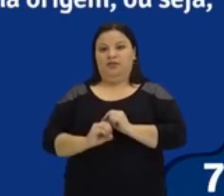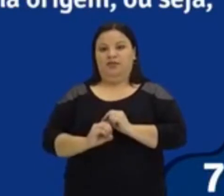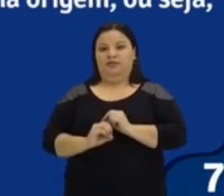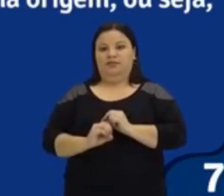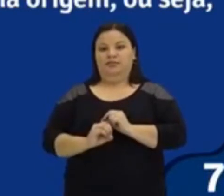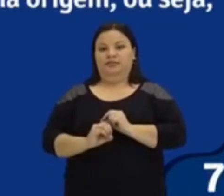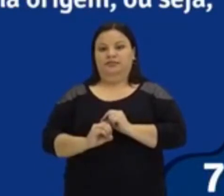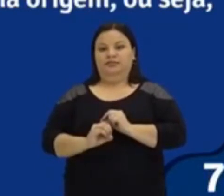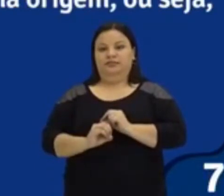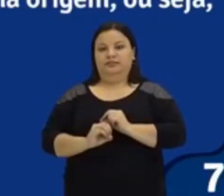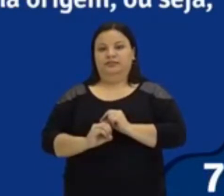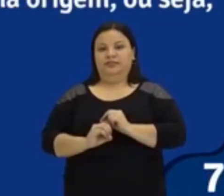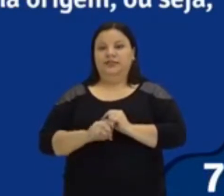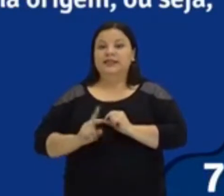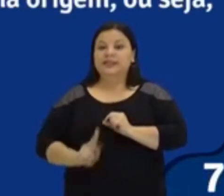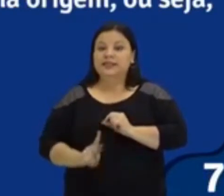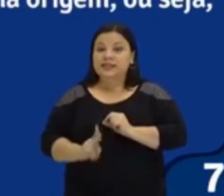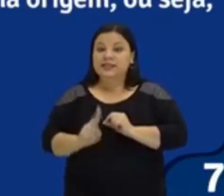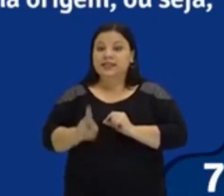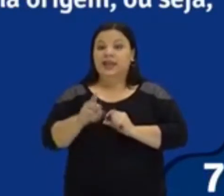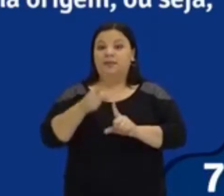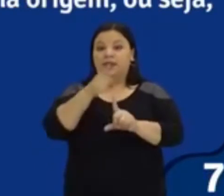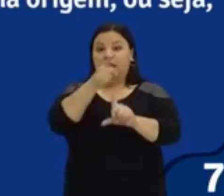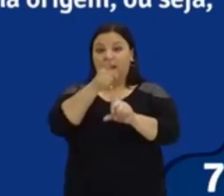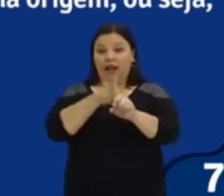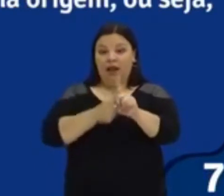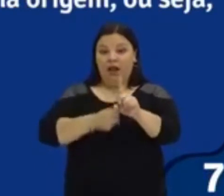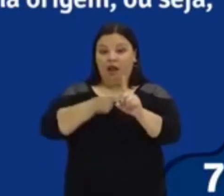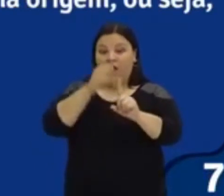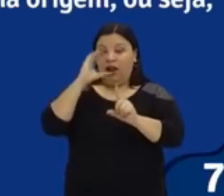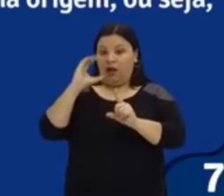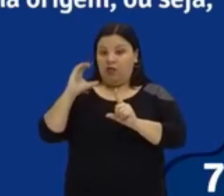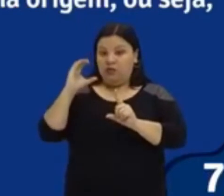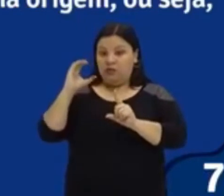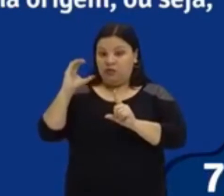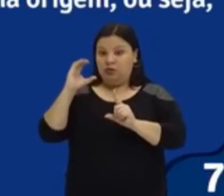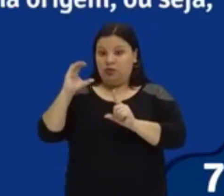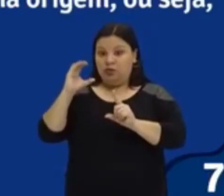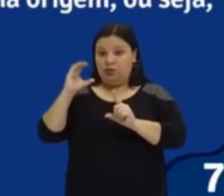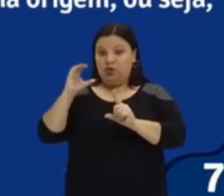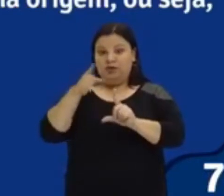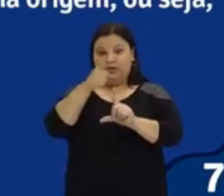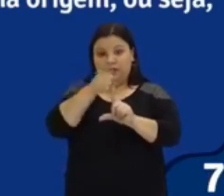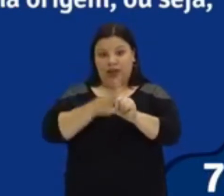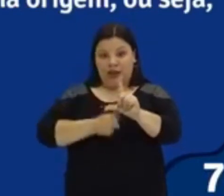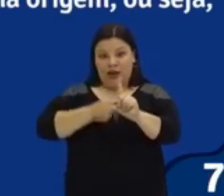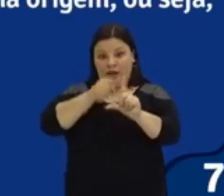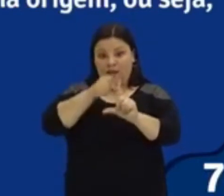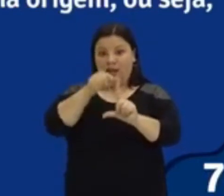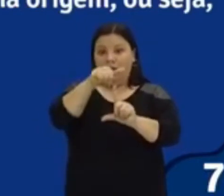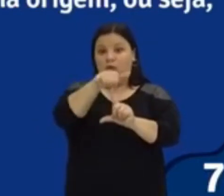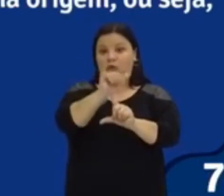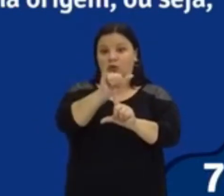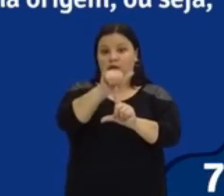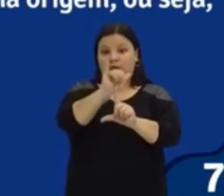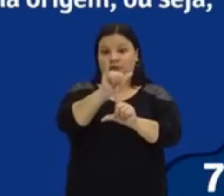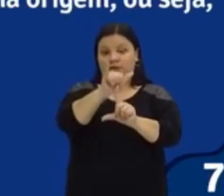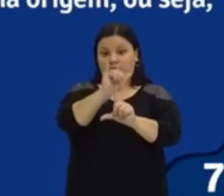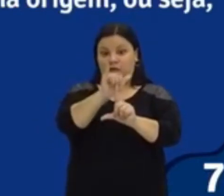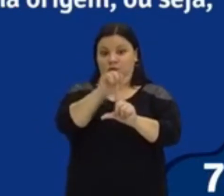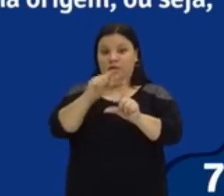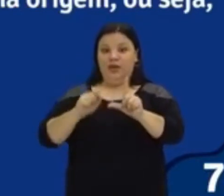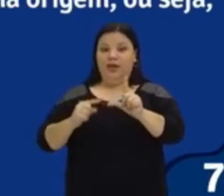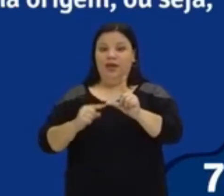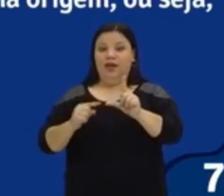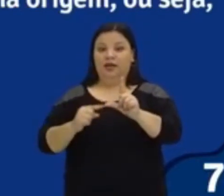a relação sempre é em relação ao eixo Y. Nesse caso, o valor de C for exatamente igual a zero,